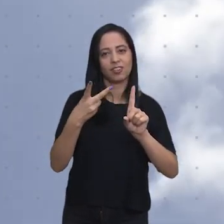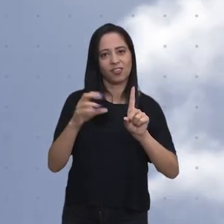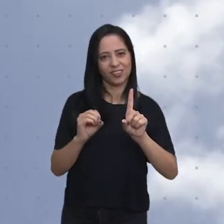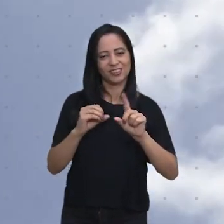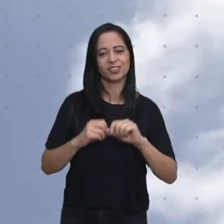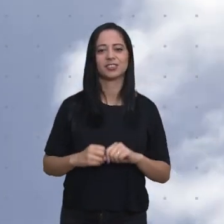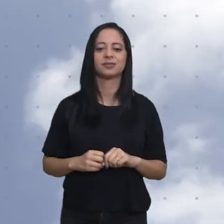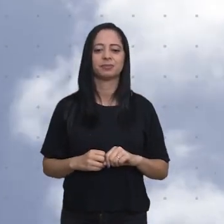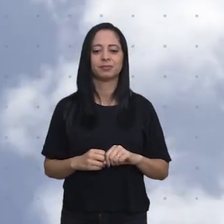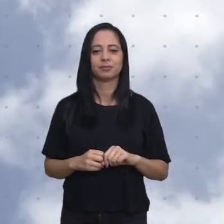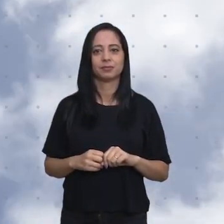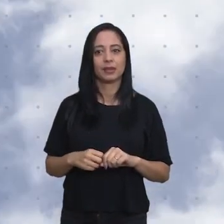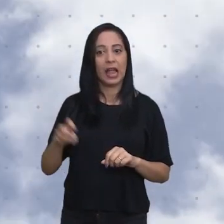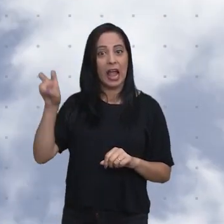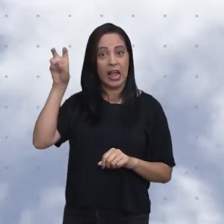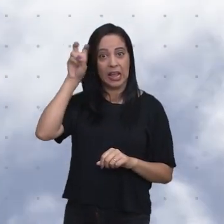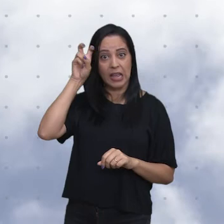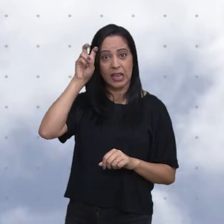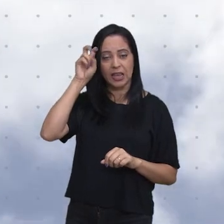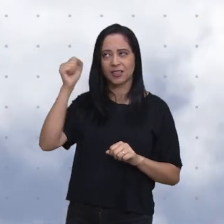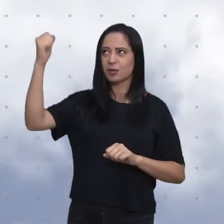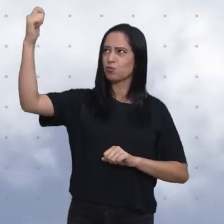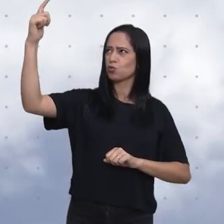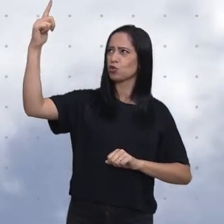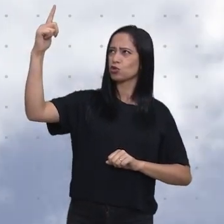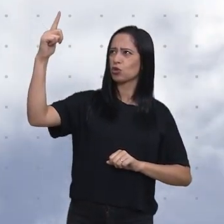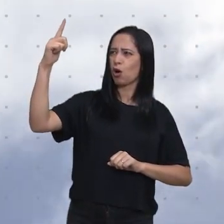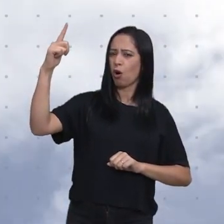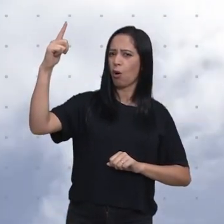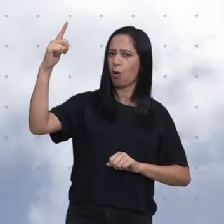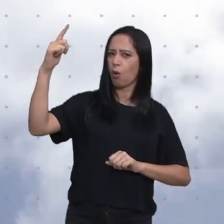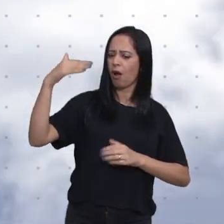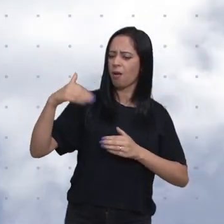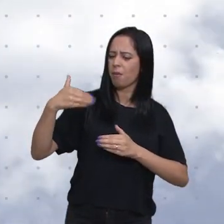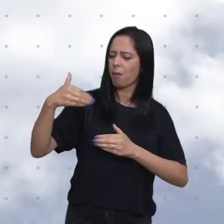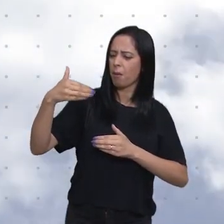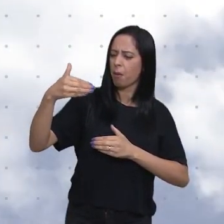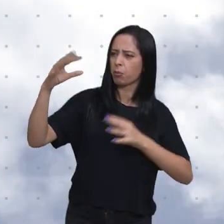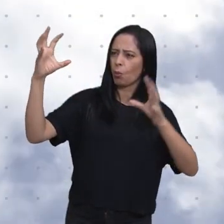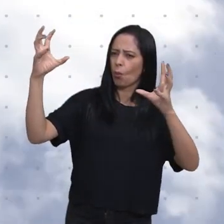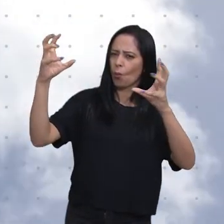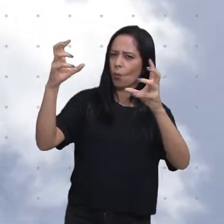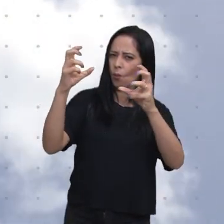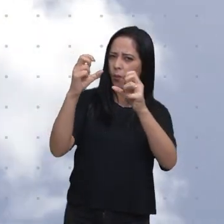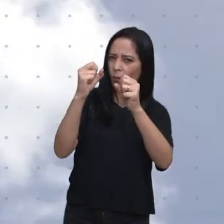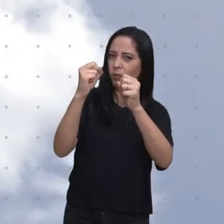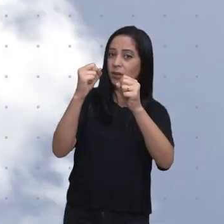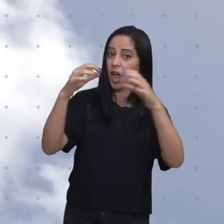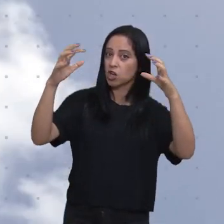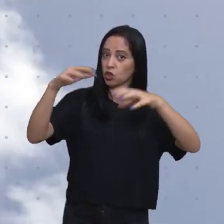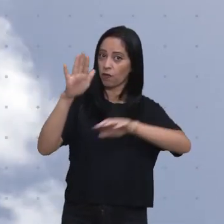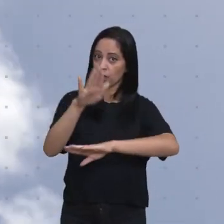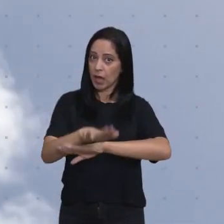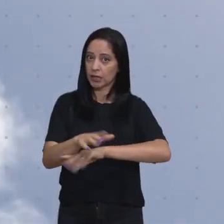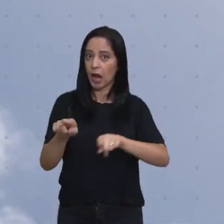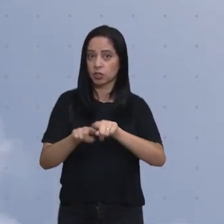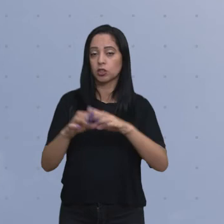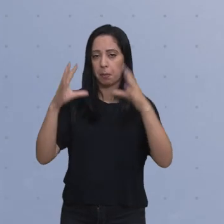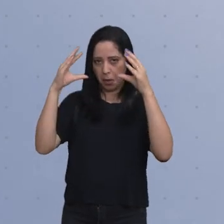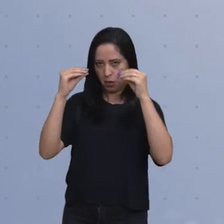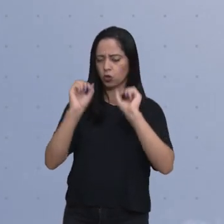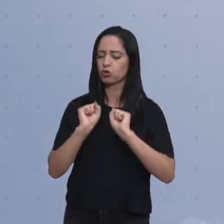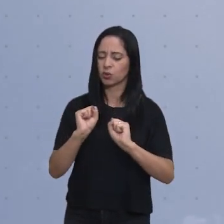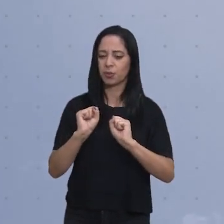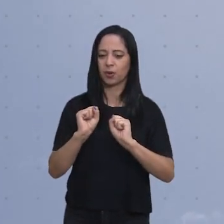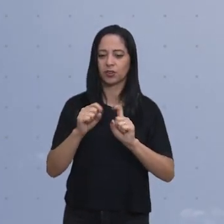mínima 20. A quinta amanhece ensolarada, mas ao longo do dia o tempo fica nublado. Deve chover à tarde e à